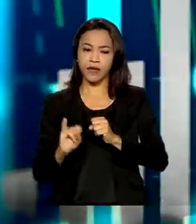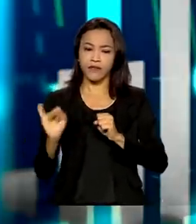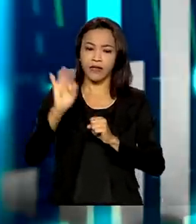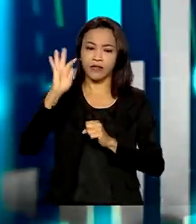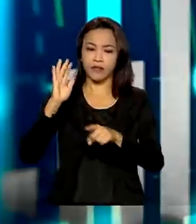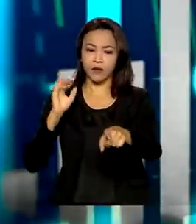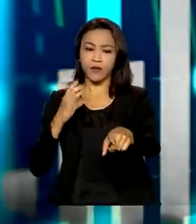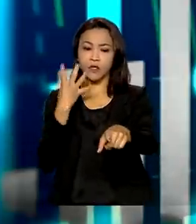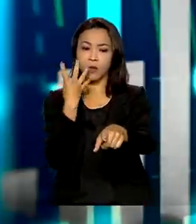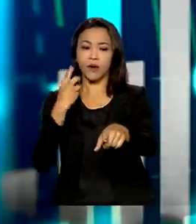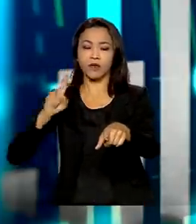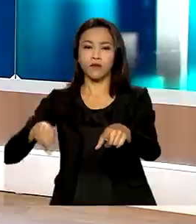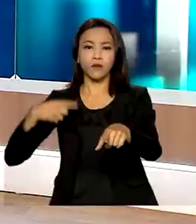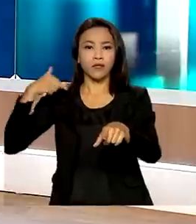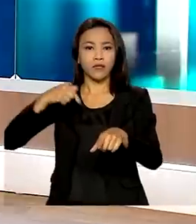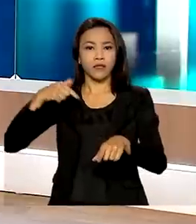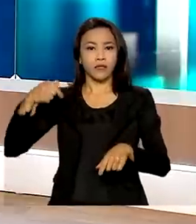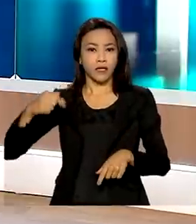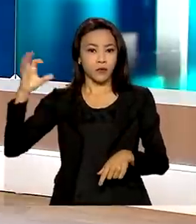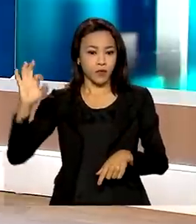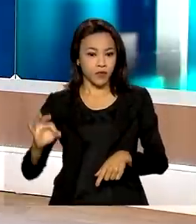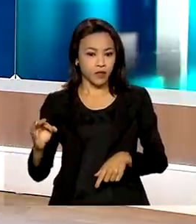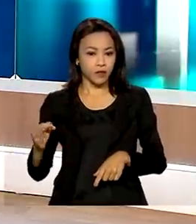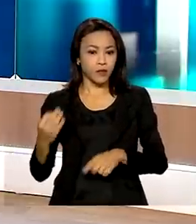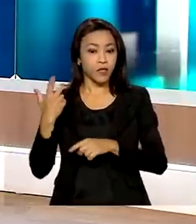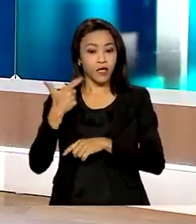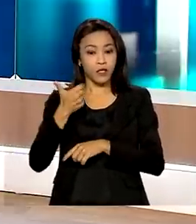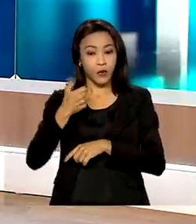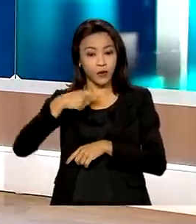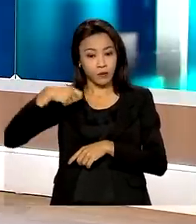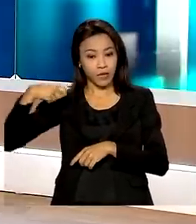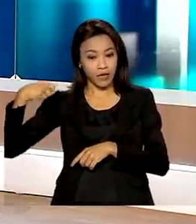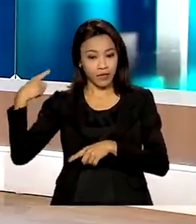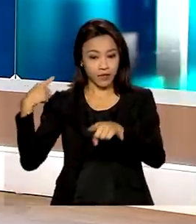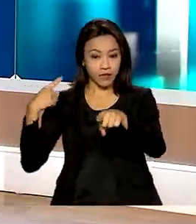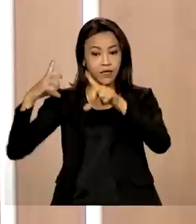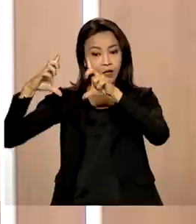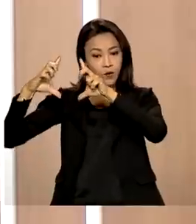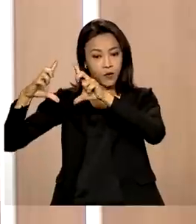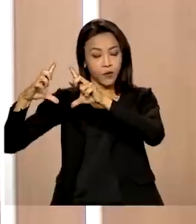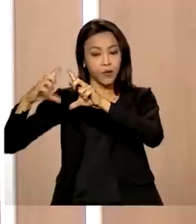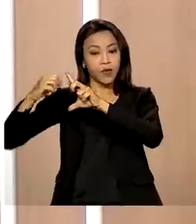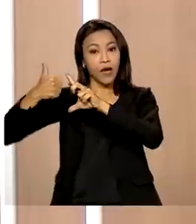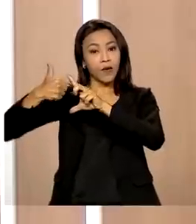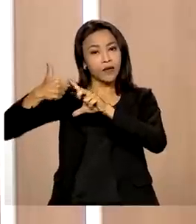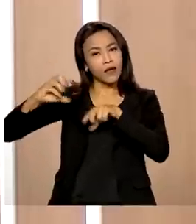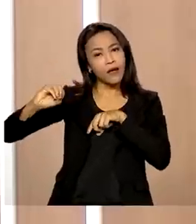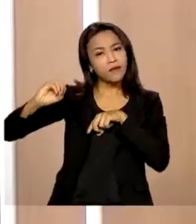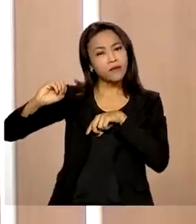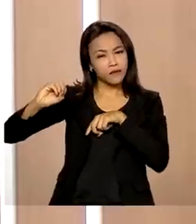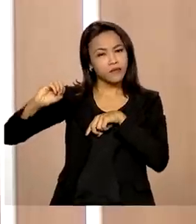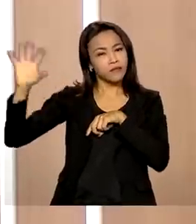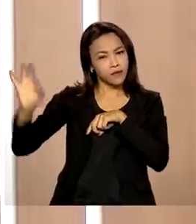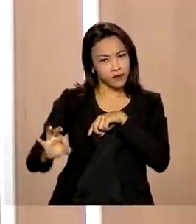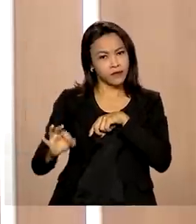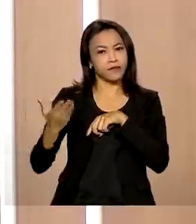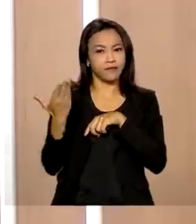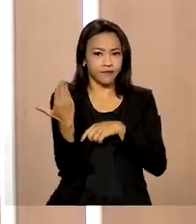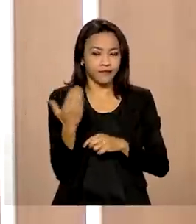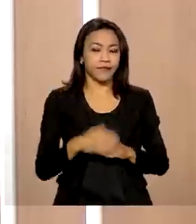IPCA, de 4,77% e nos últimos 12 meses ela então retrocedeu para algo em torno de 10%.